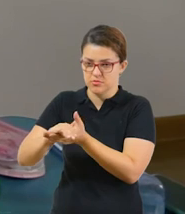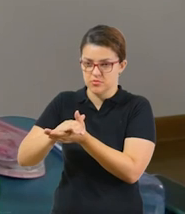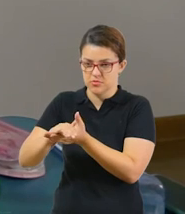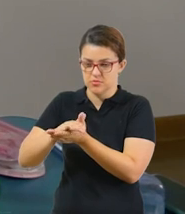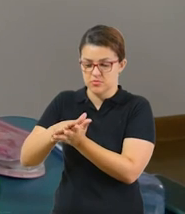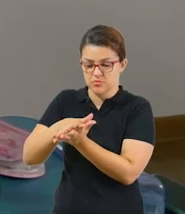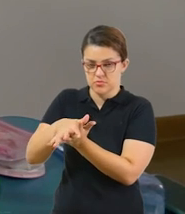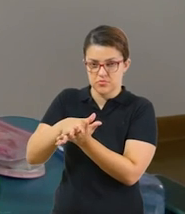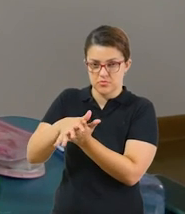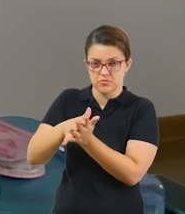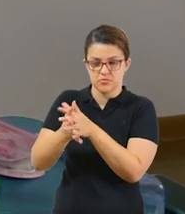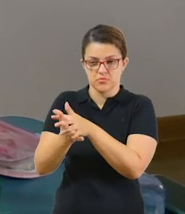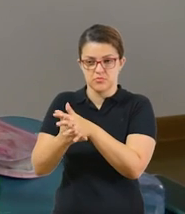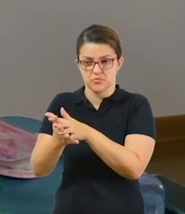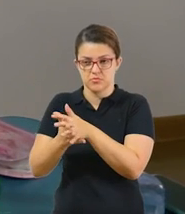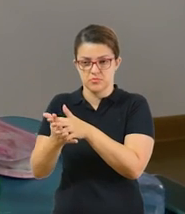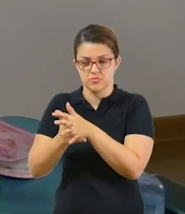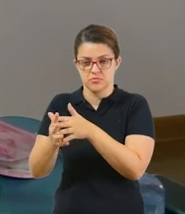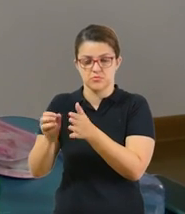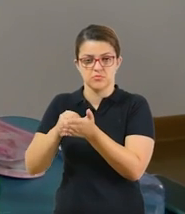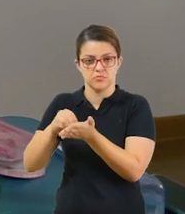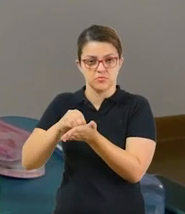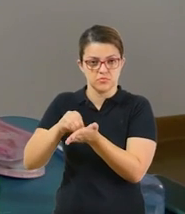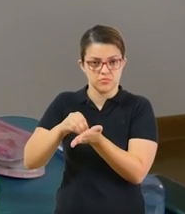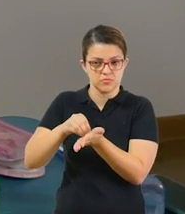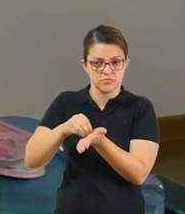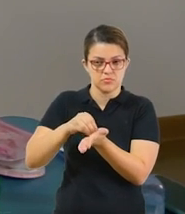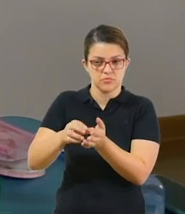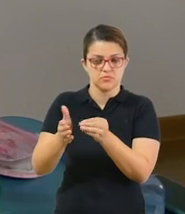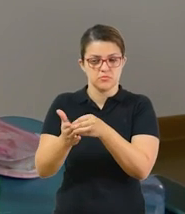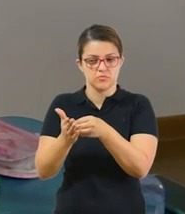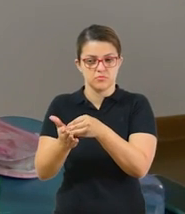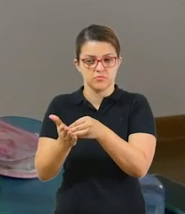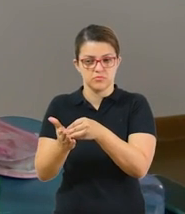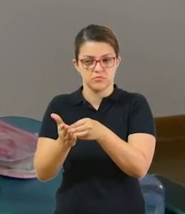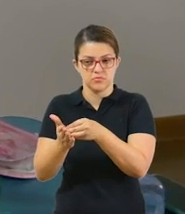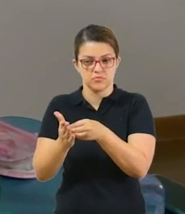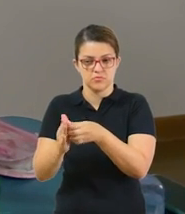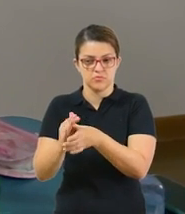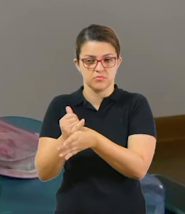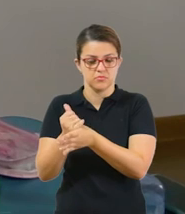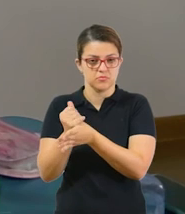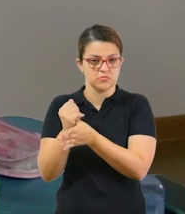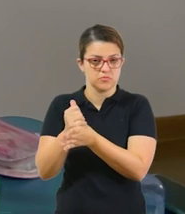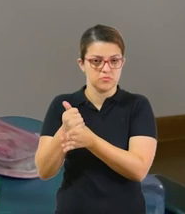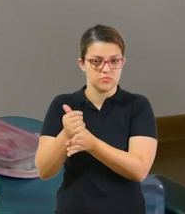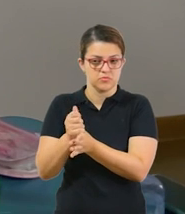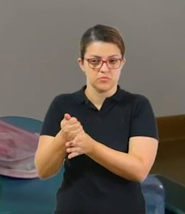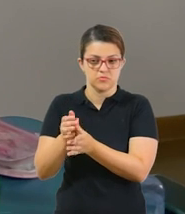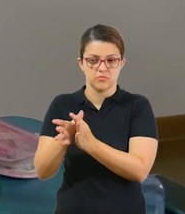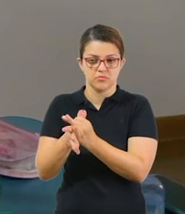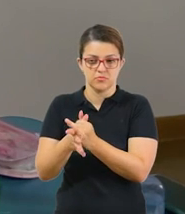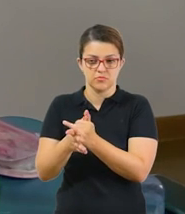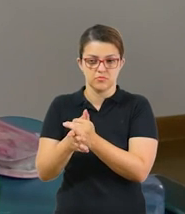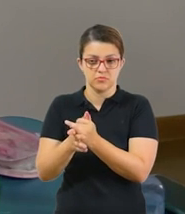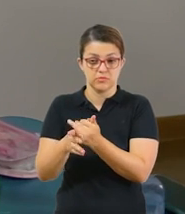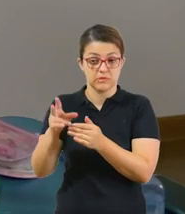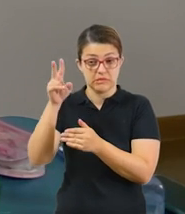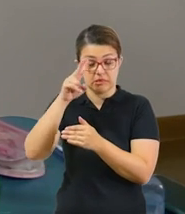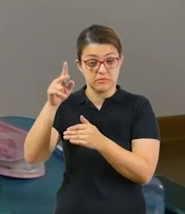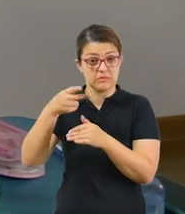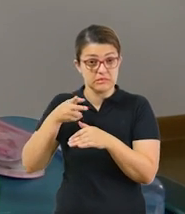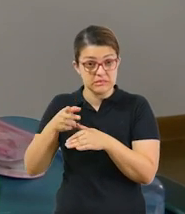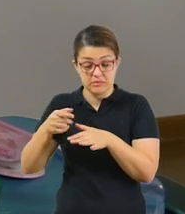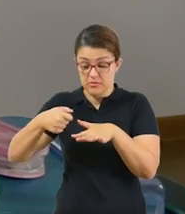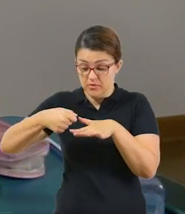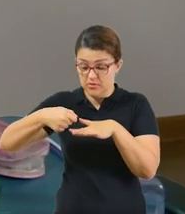os dedos, entre os dedos, o dedão, a unha. Lembrar de manter também